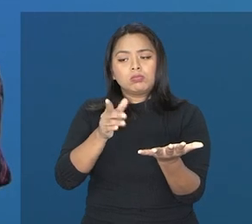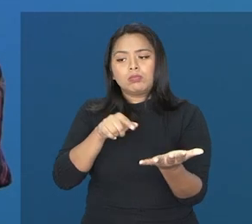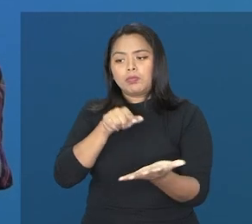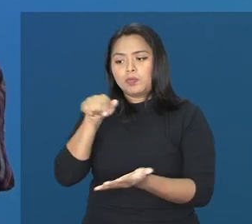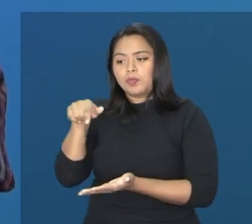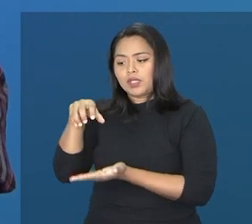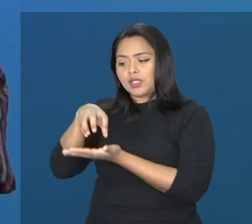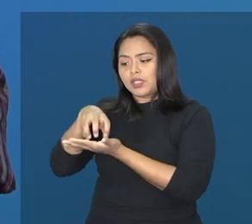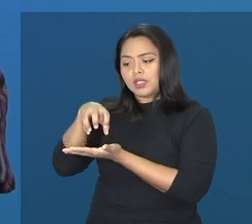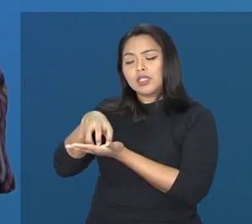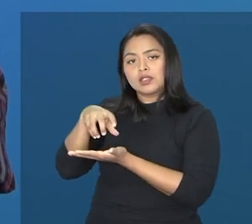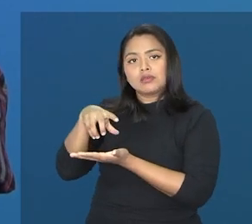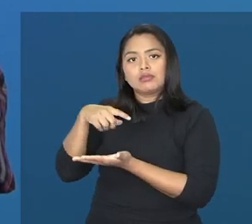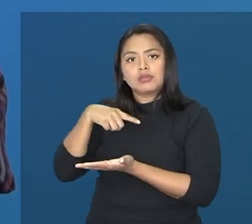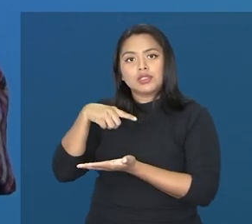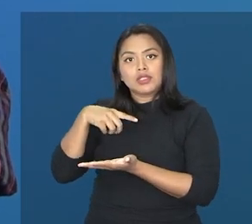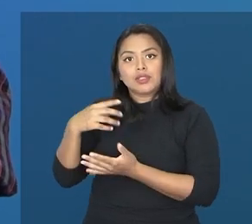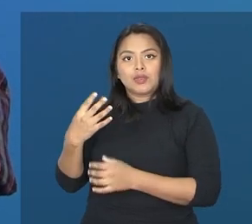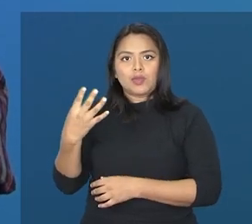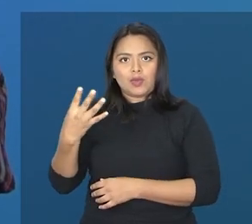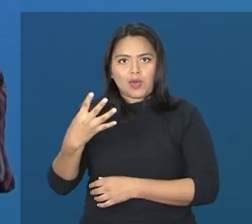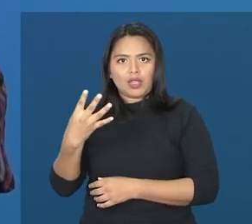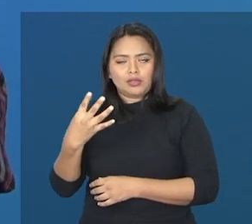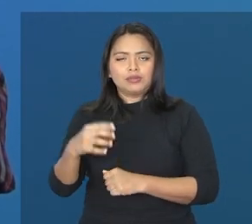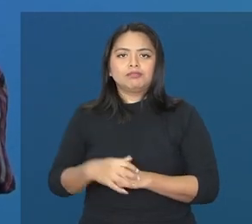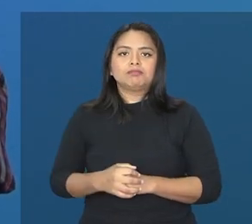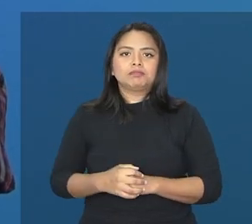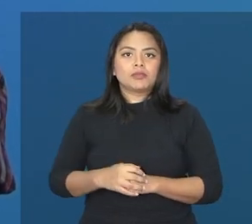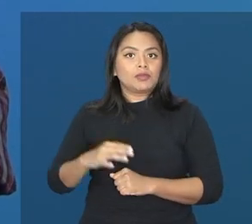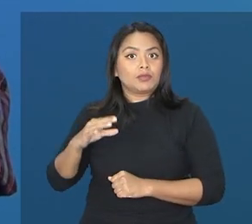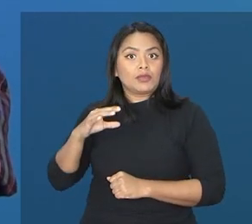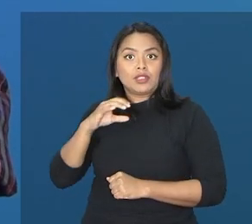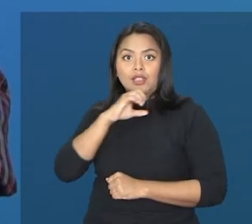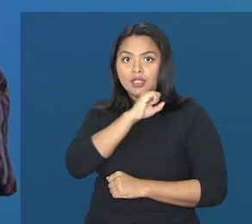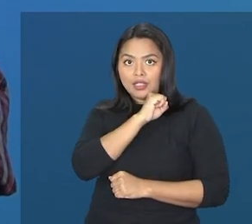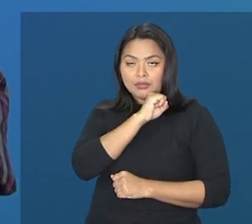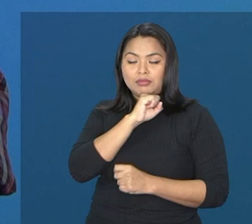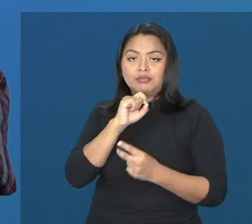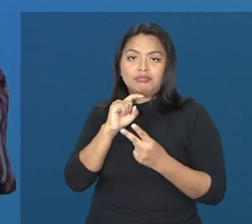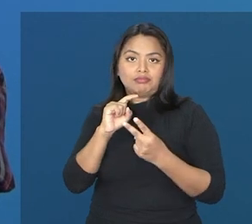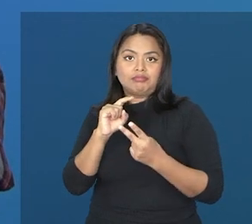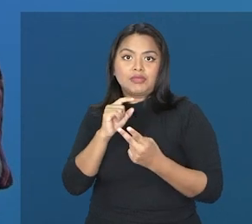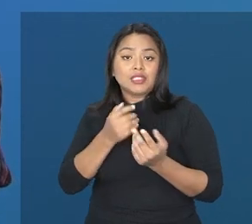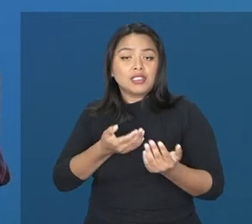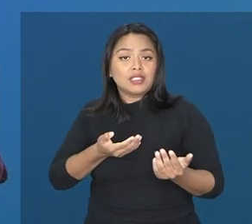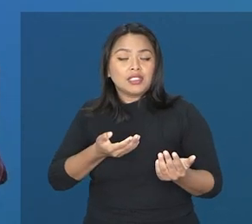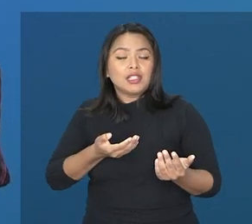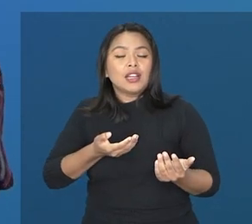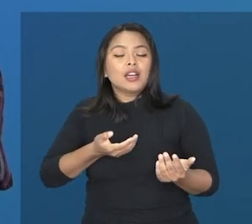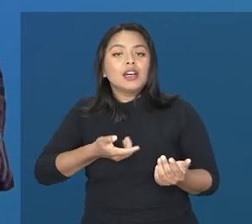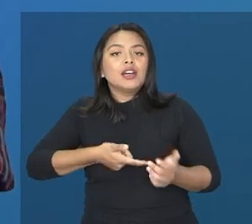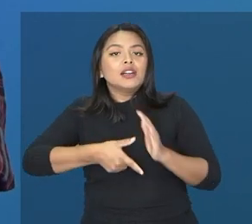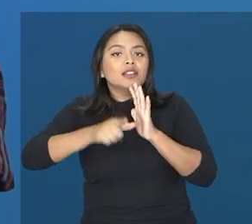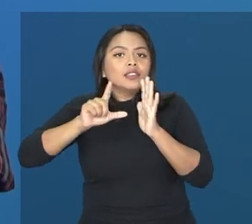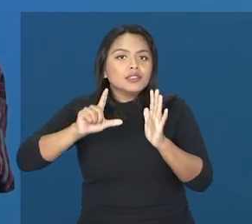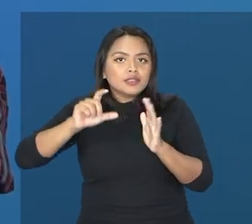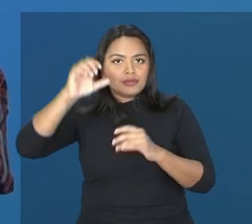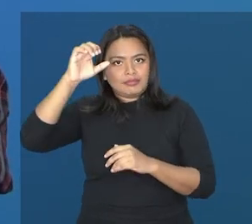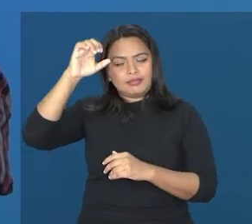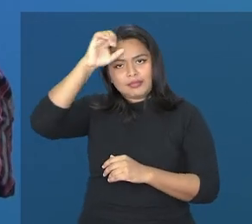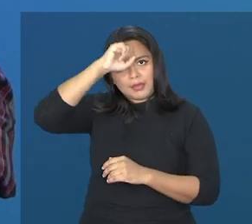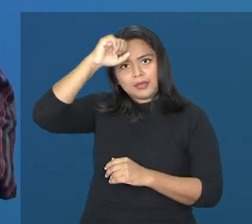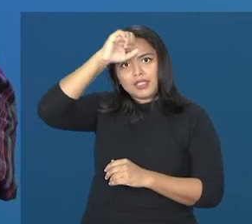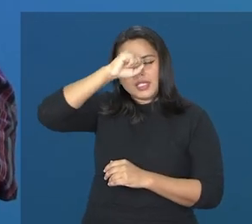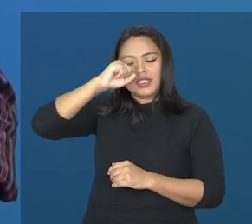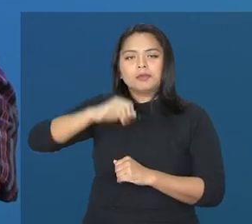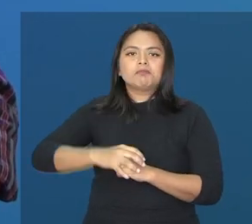quatro conceitos, que é o conceito de precoce, conceito de prodígio, o conceito de superdotado e